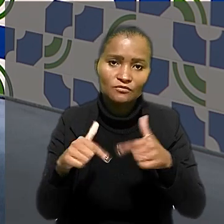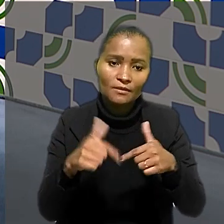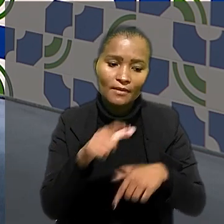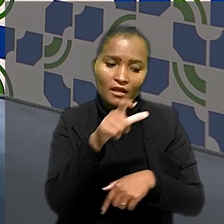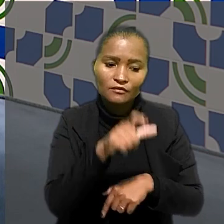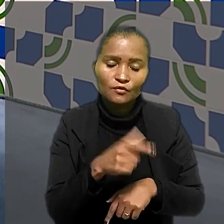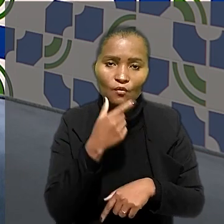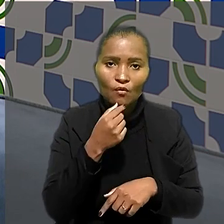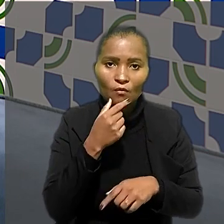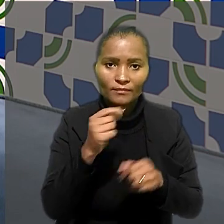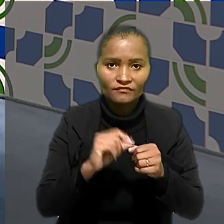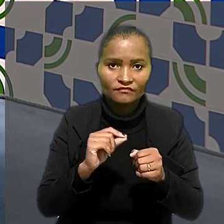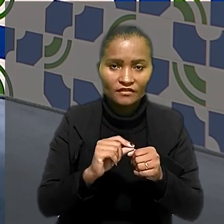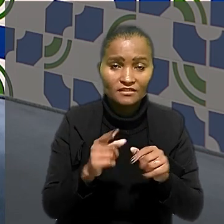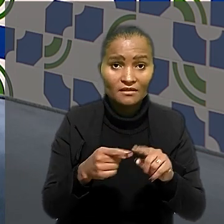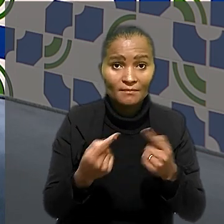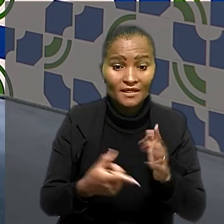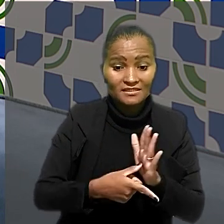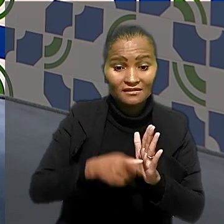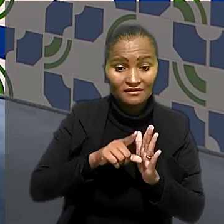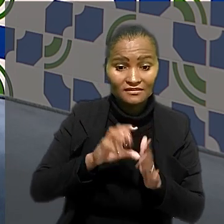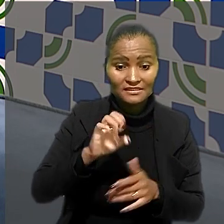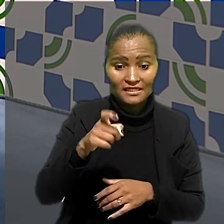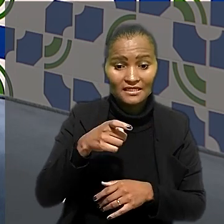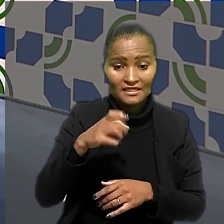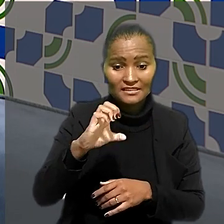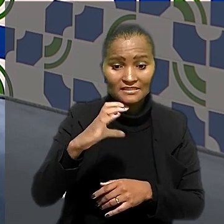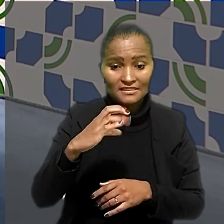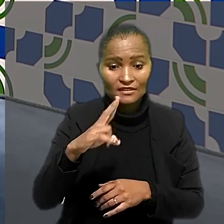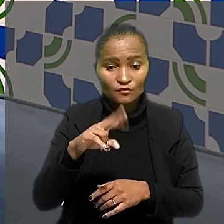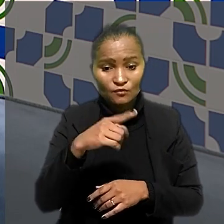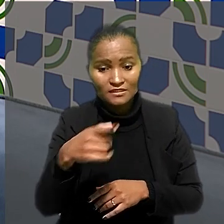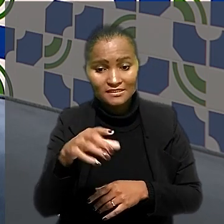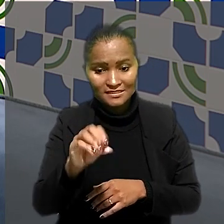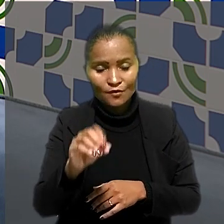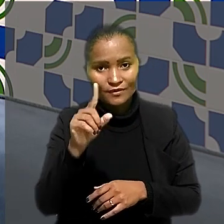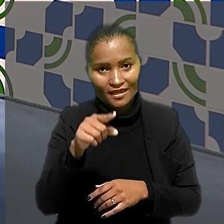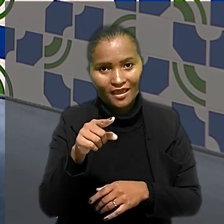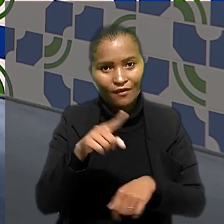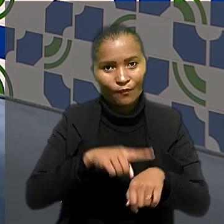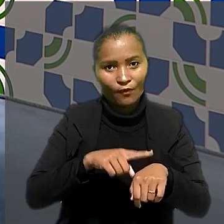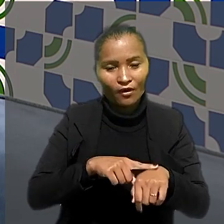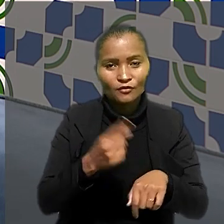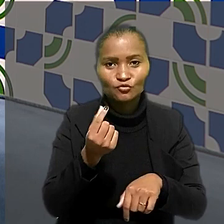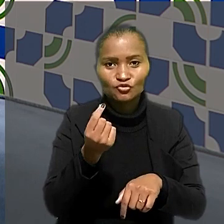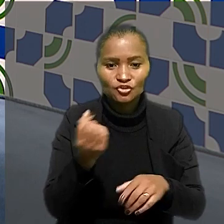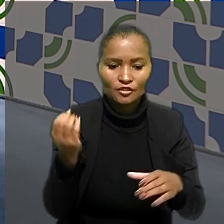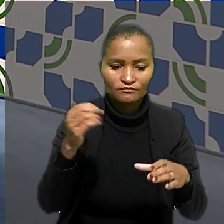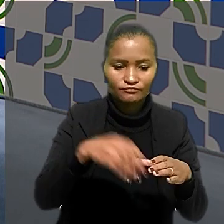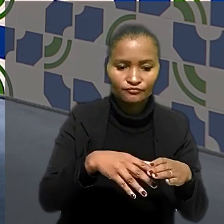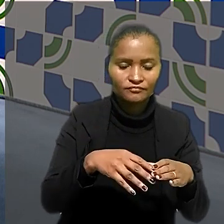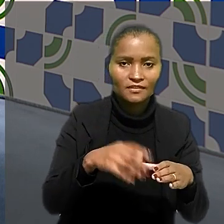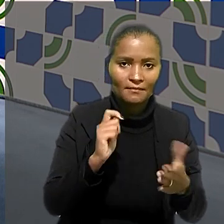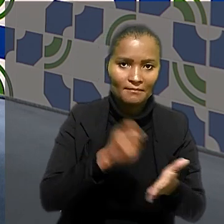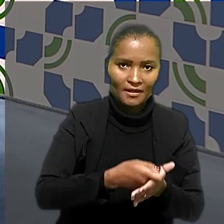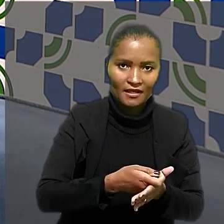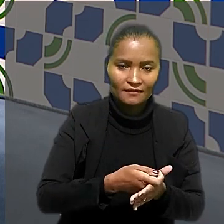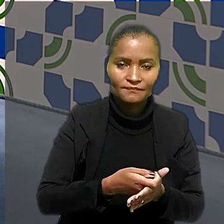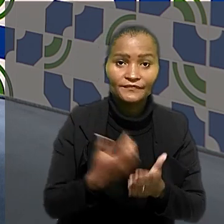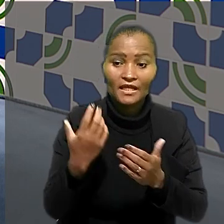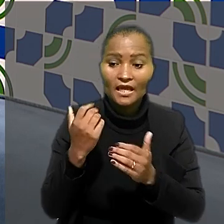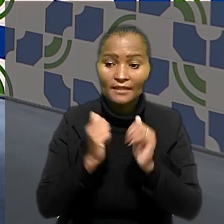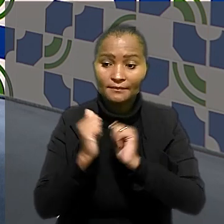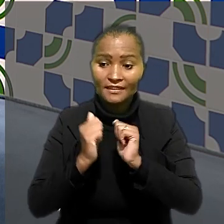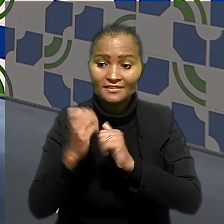por ele. Porém, antes da fase de execução, que corresponde à etapa em que os créditos devem ser efetivamente pagos,